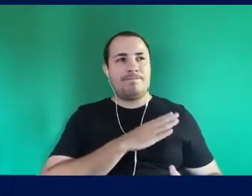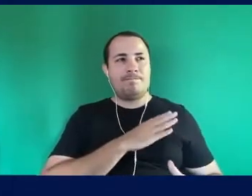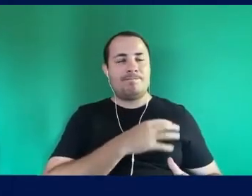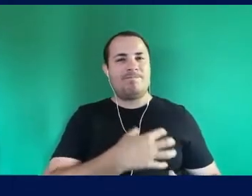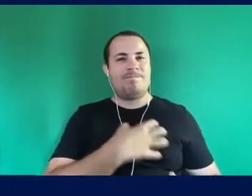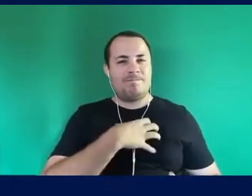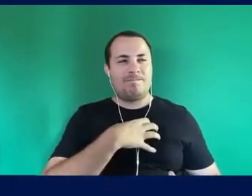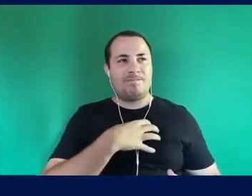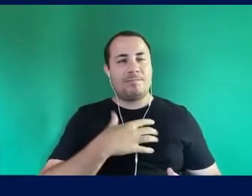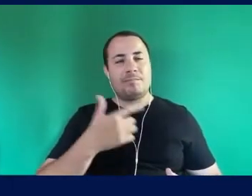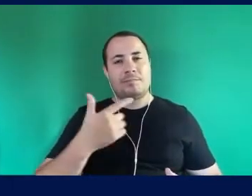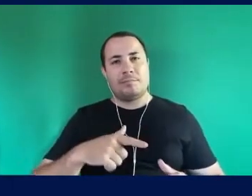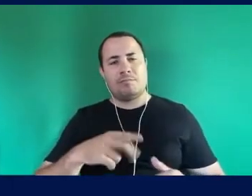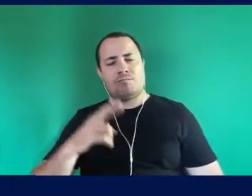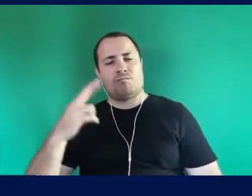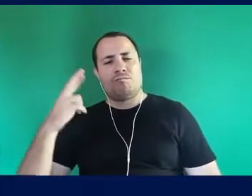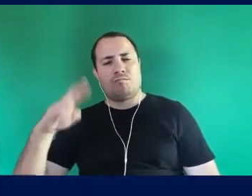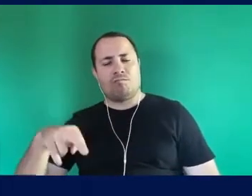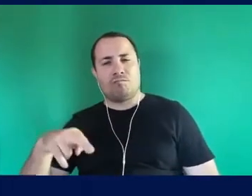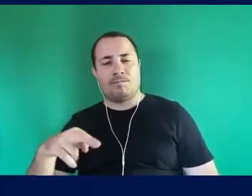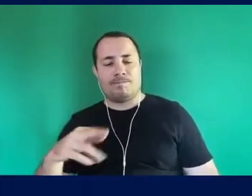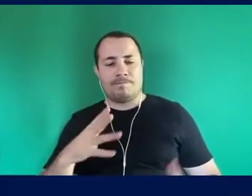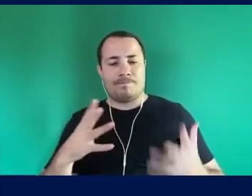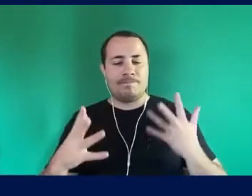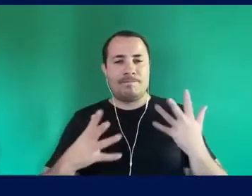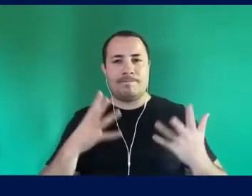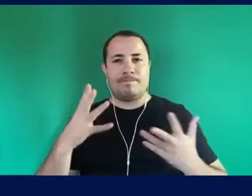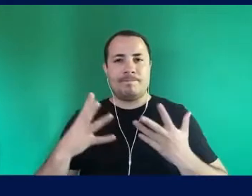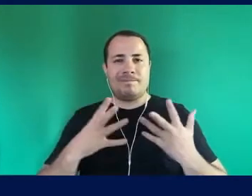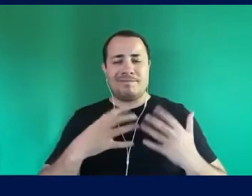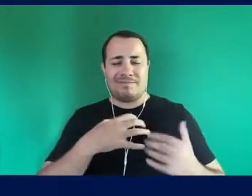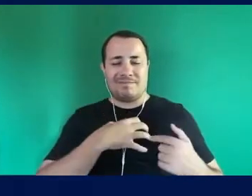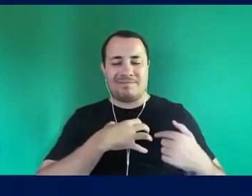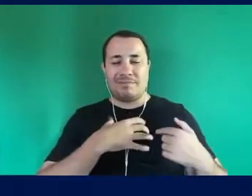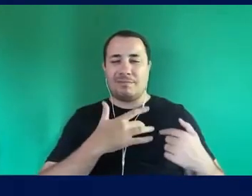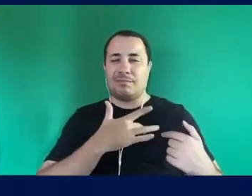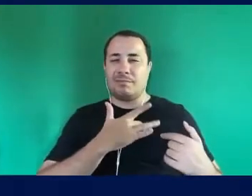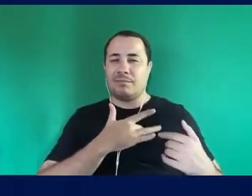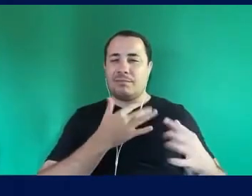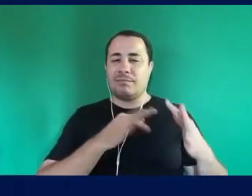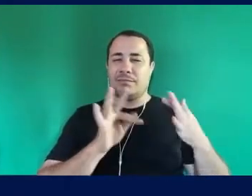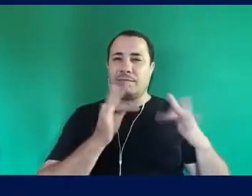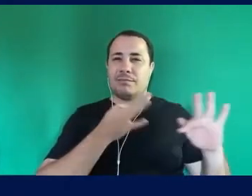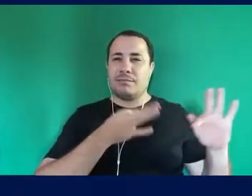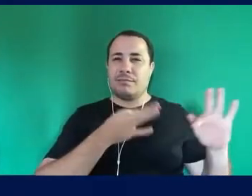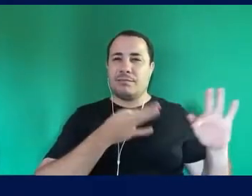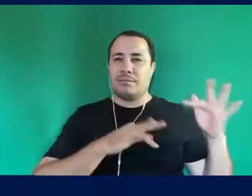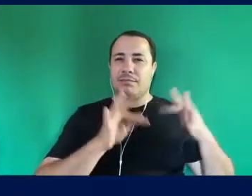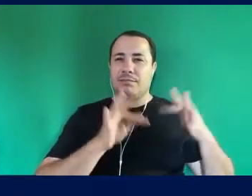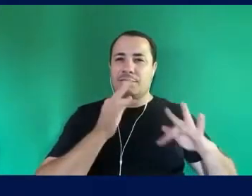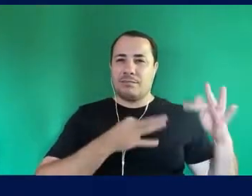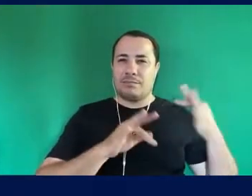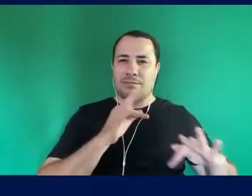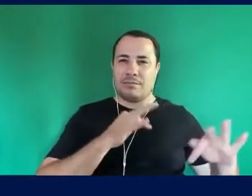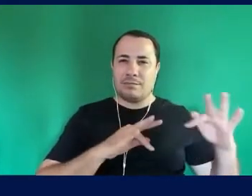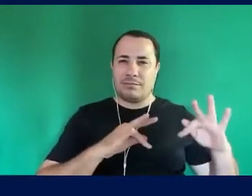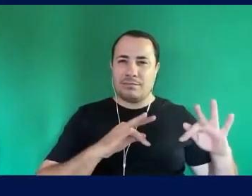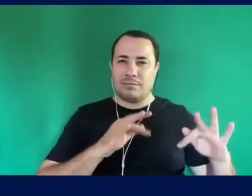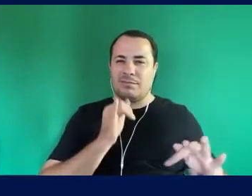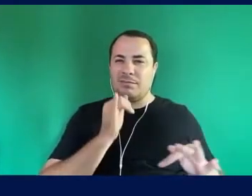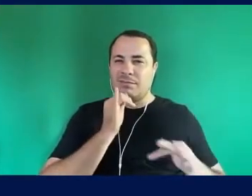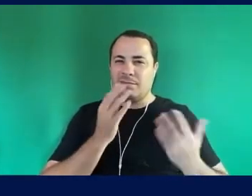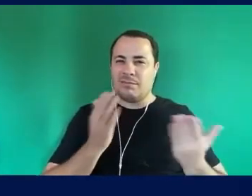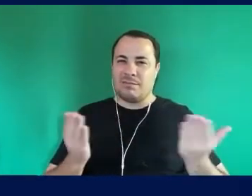Também tá machucado Que me parece que Coincídicos diz que correm Porque A gente tá fígado A gente tá fígado